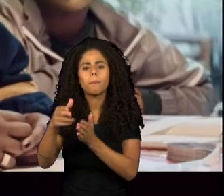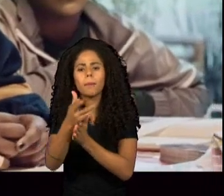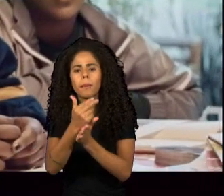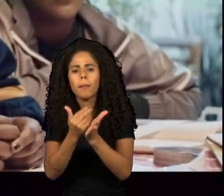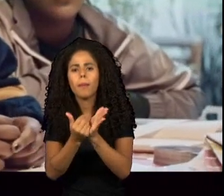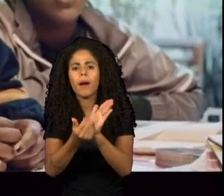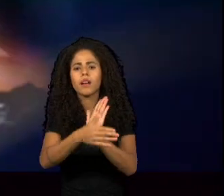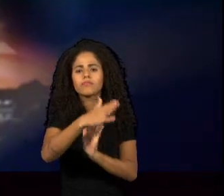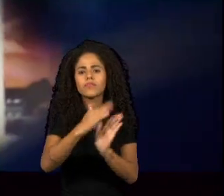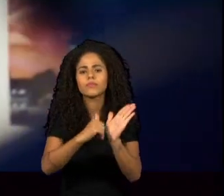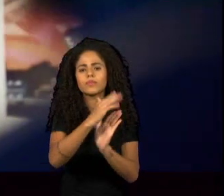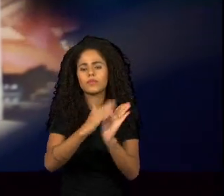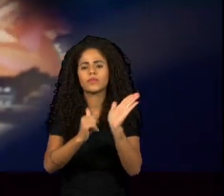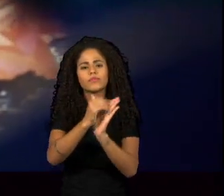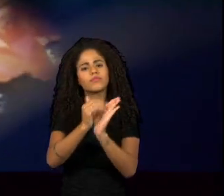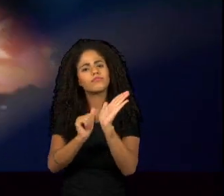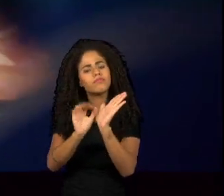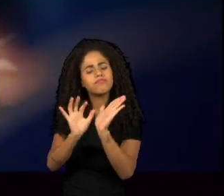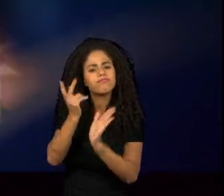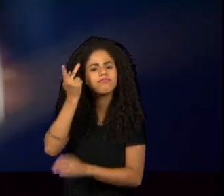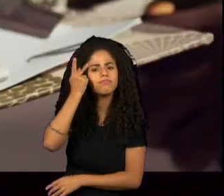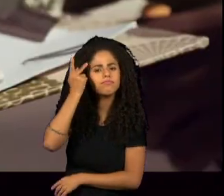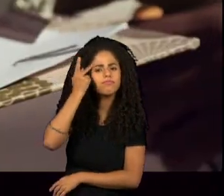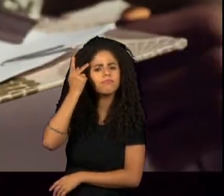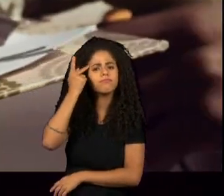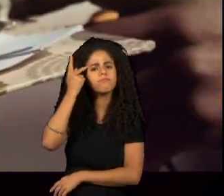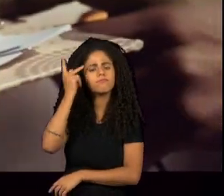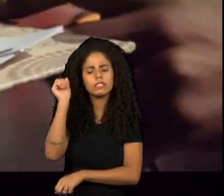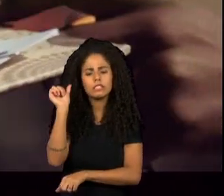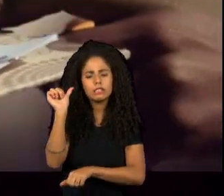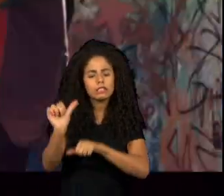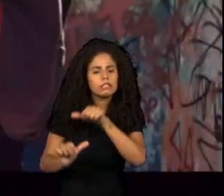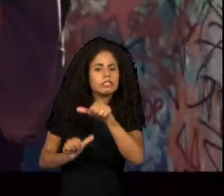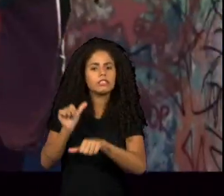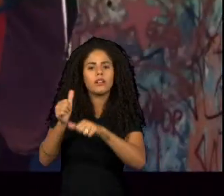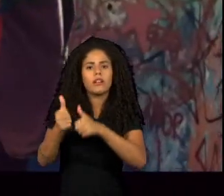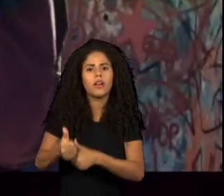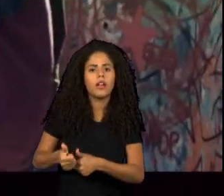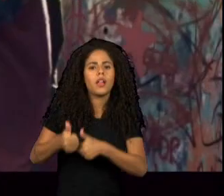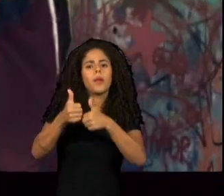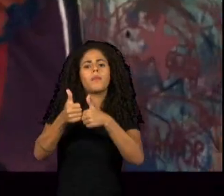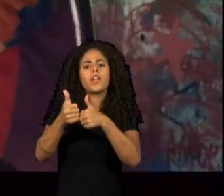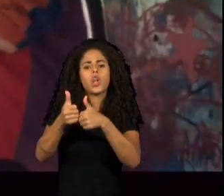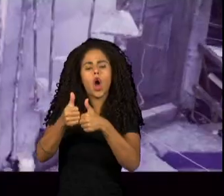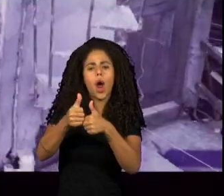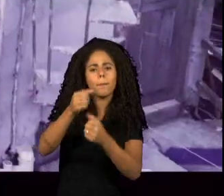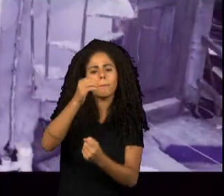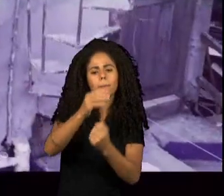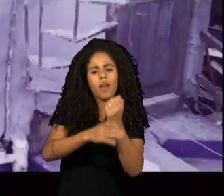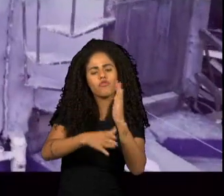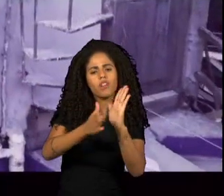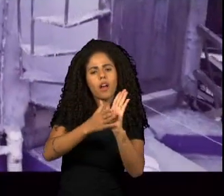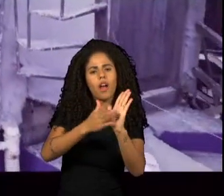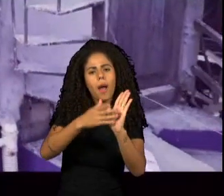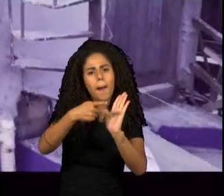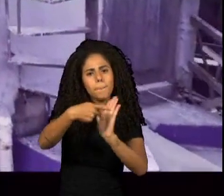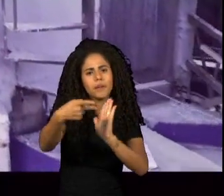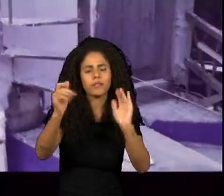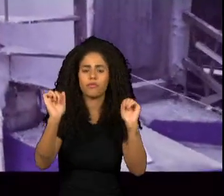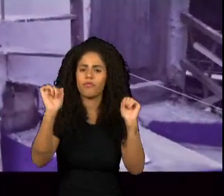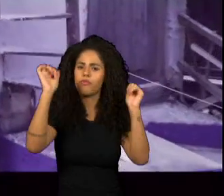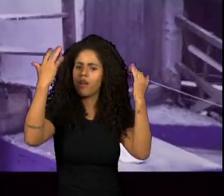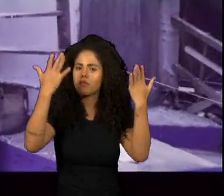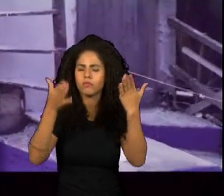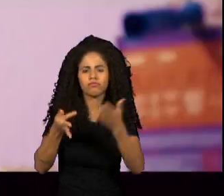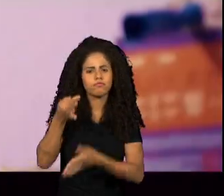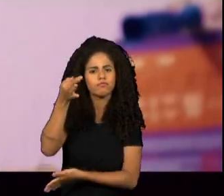na cidade onde você pode reaproveitar isso, então, produzir conteúdos, fazer eventos também, de alguma forma,